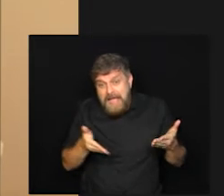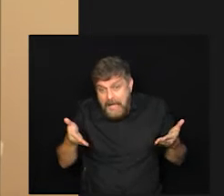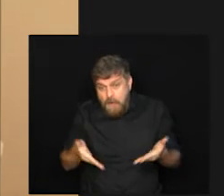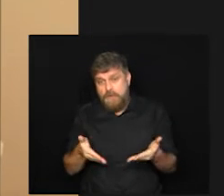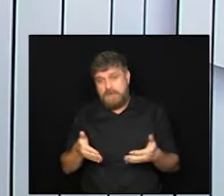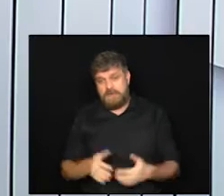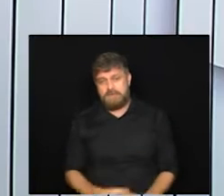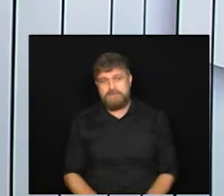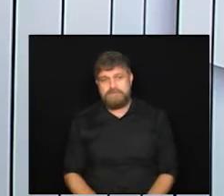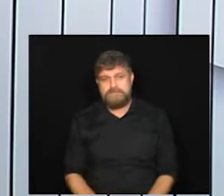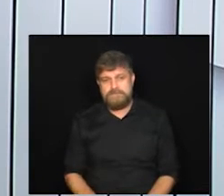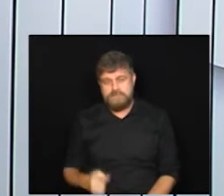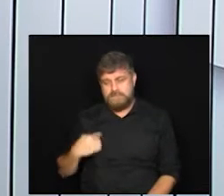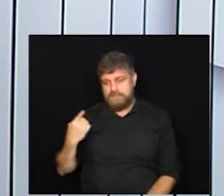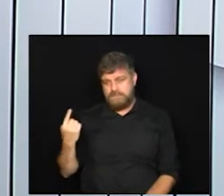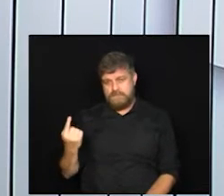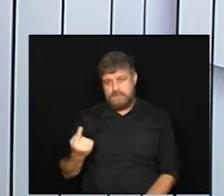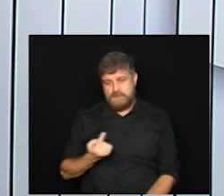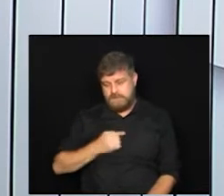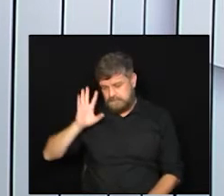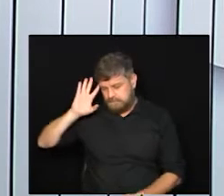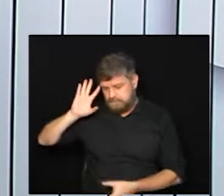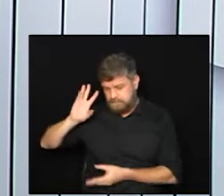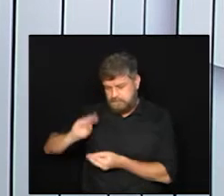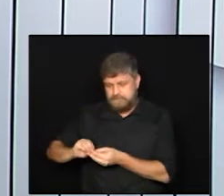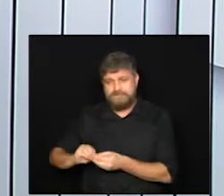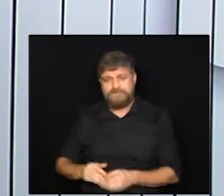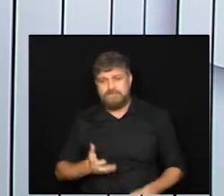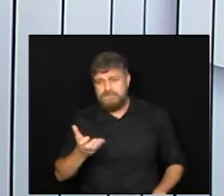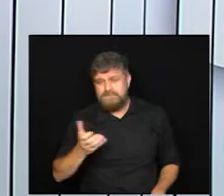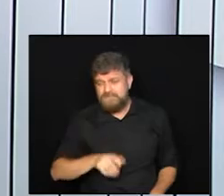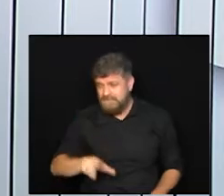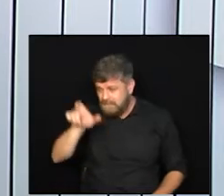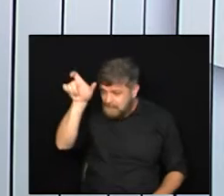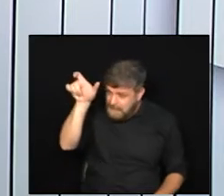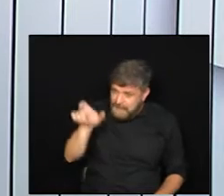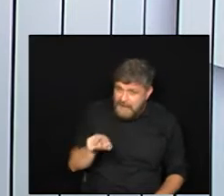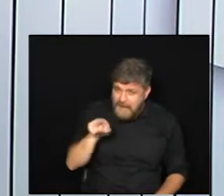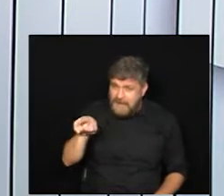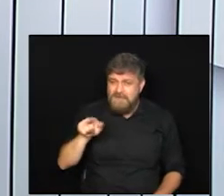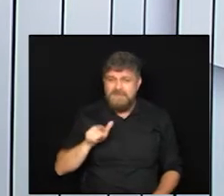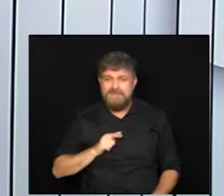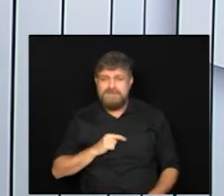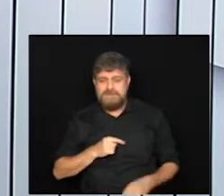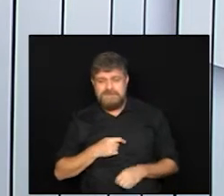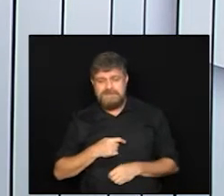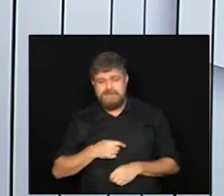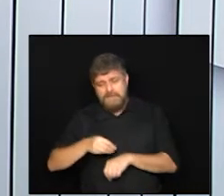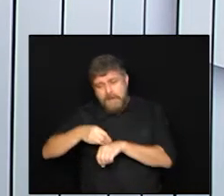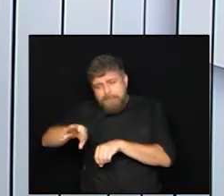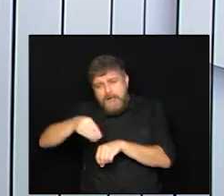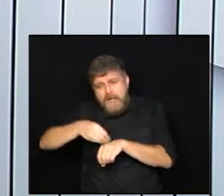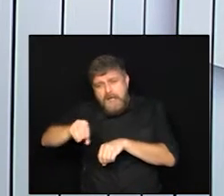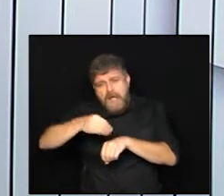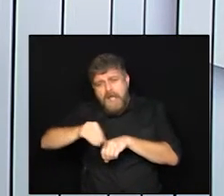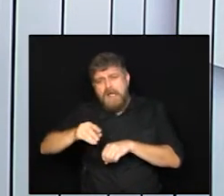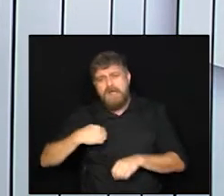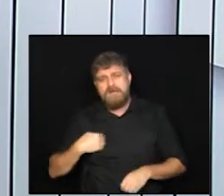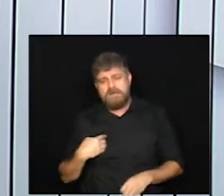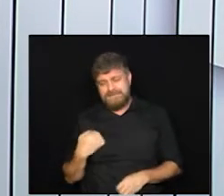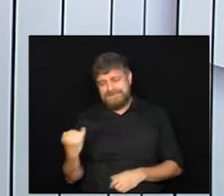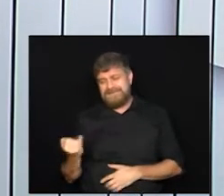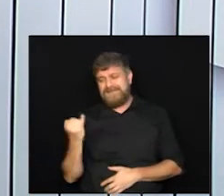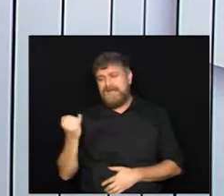Lorena para a gente poder encerrar eu queria que você passasse uma última mensagem e falasse então da